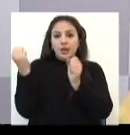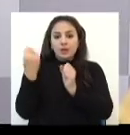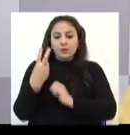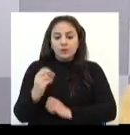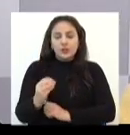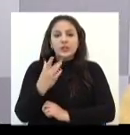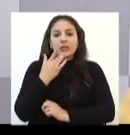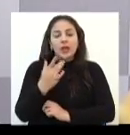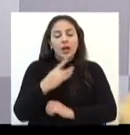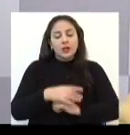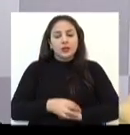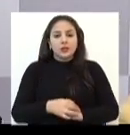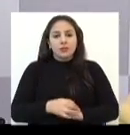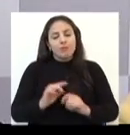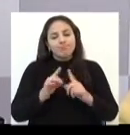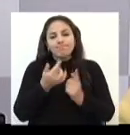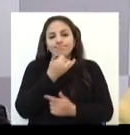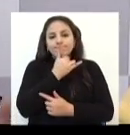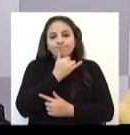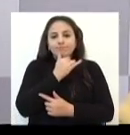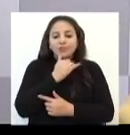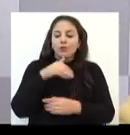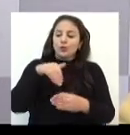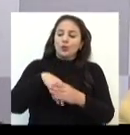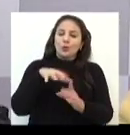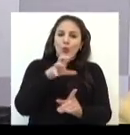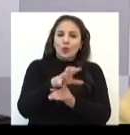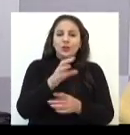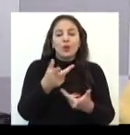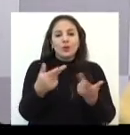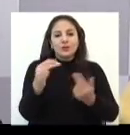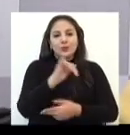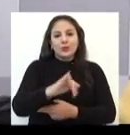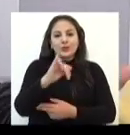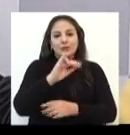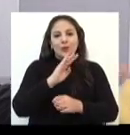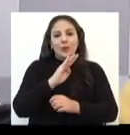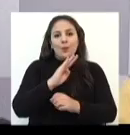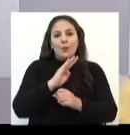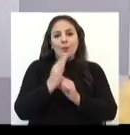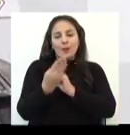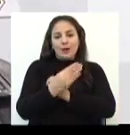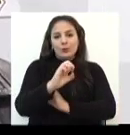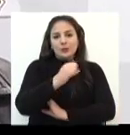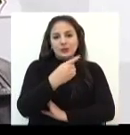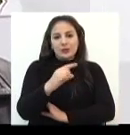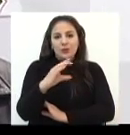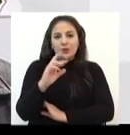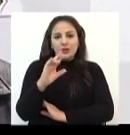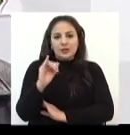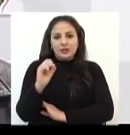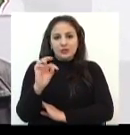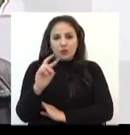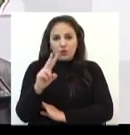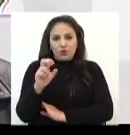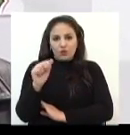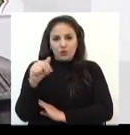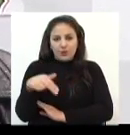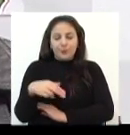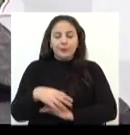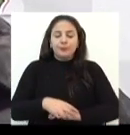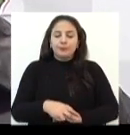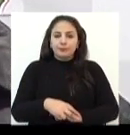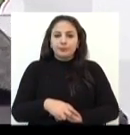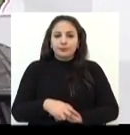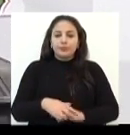e 20 de tarde. Infelizmente, ele vetou, coisa que era importante para o bairro do Sobsovo crescer cada vez mais. Outro destaque de seu mandato foi